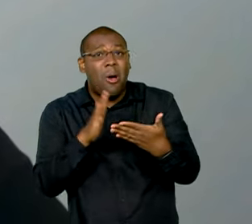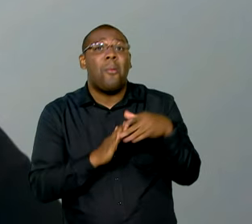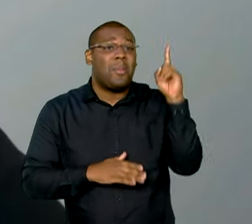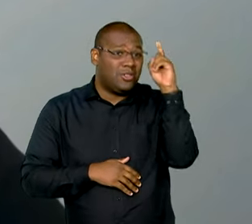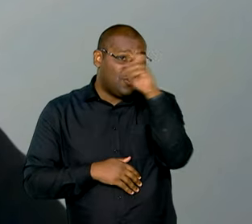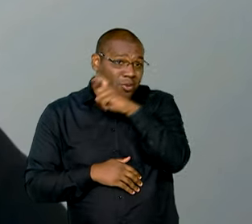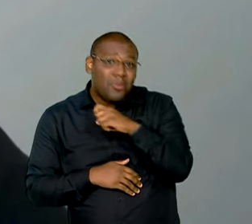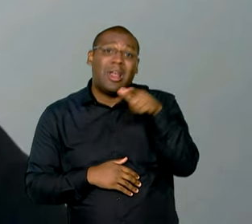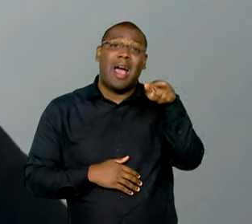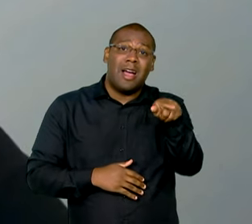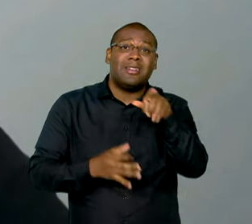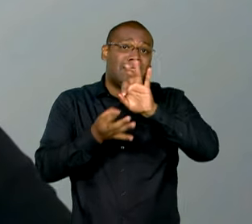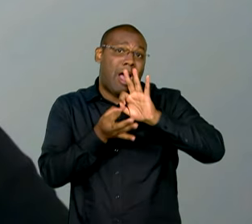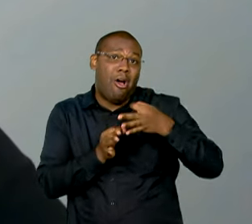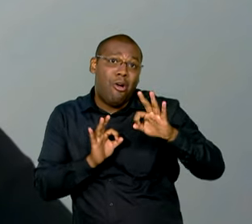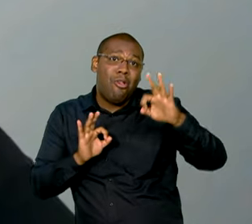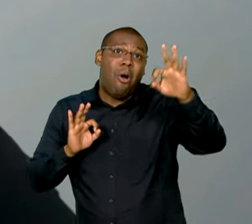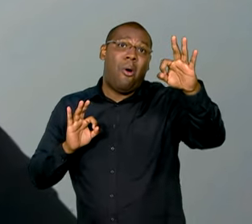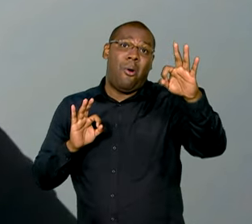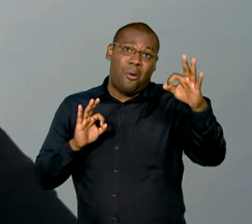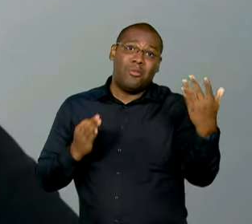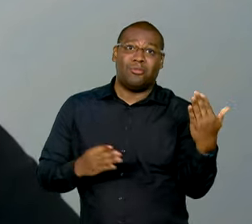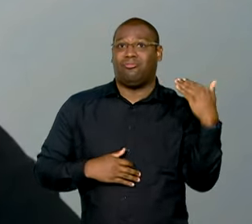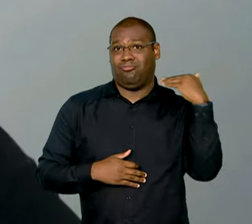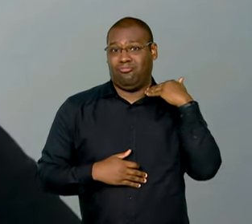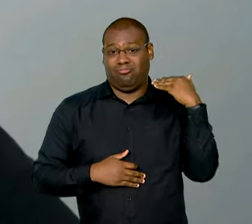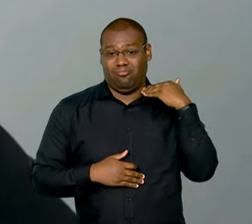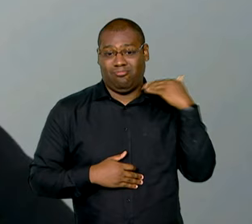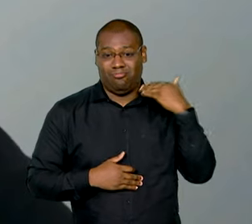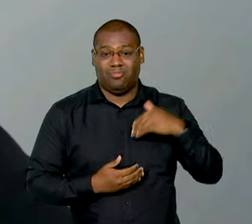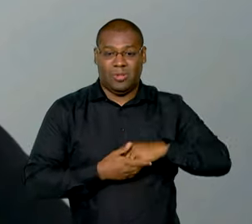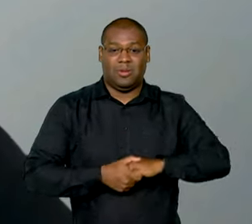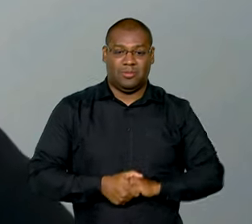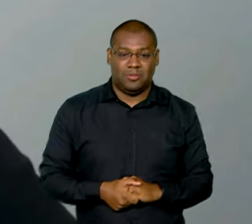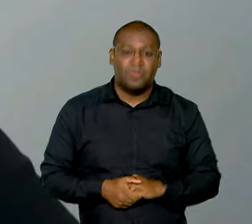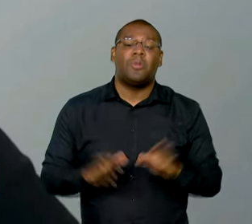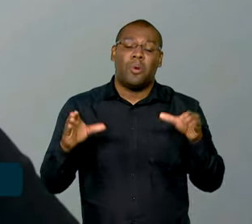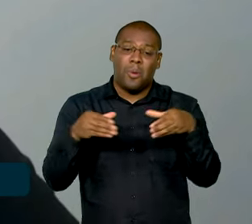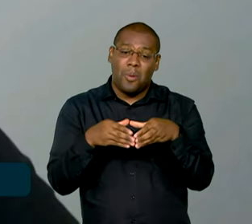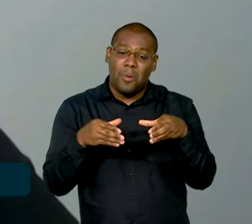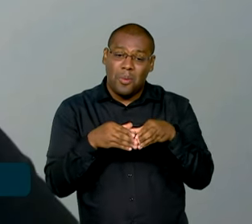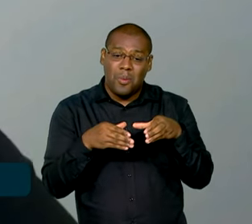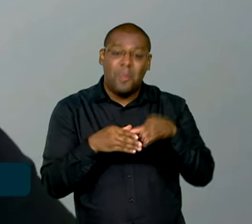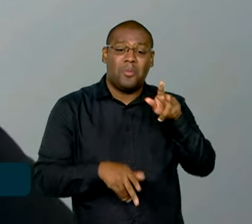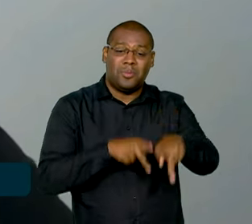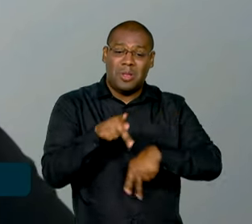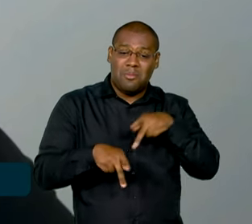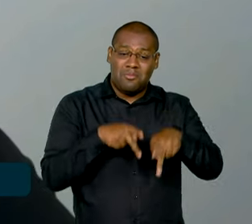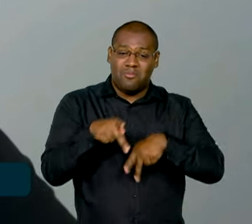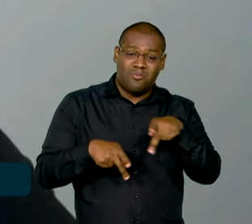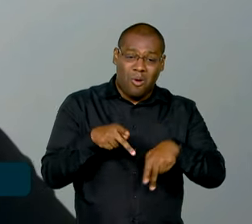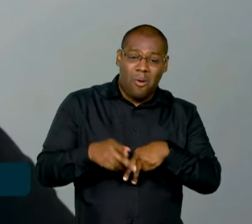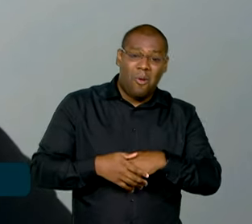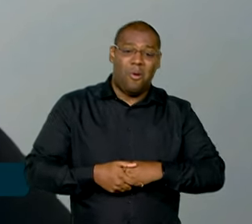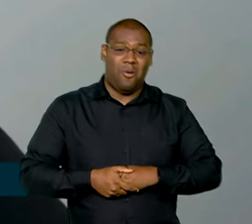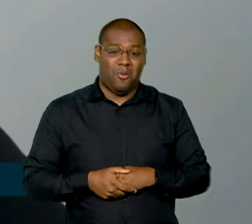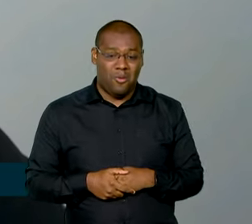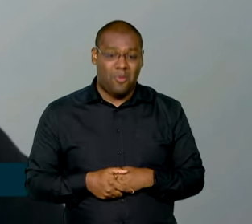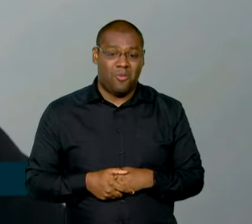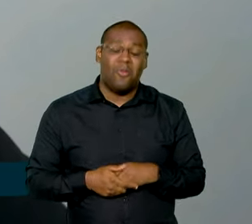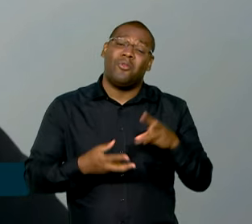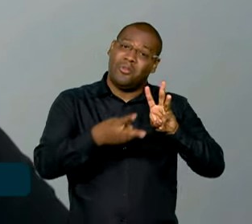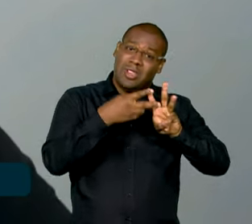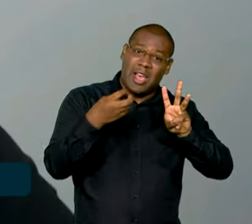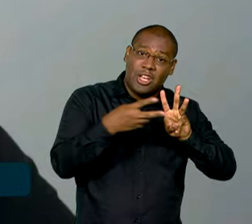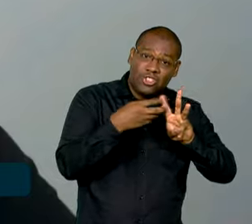deslocamento, especialmente dessa população, esses grupos populacionais tradicionais ou específicos como